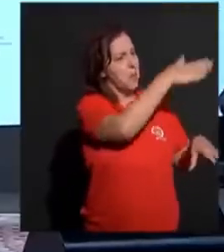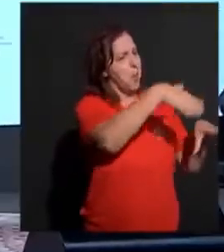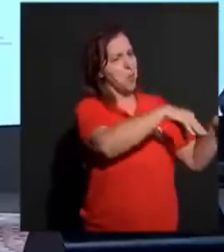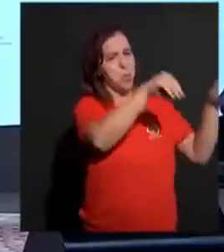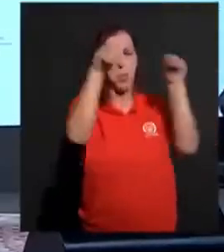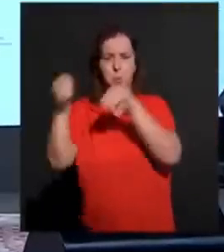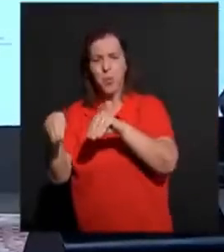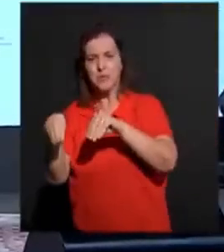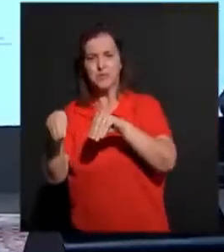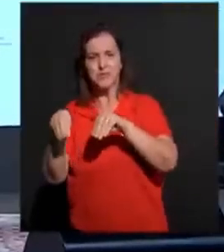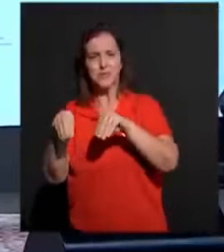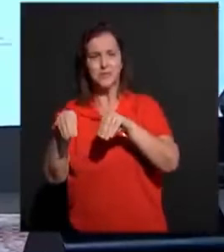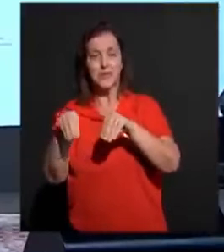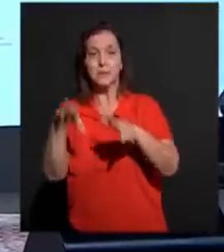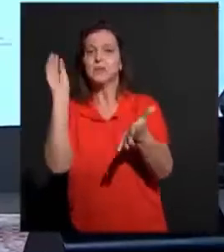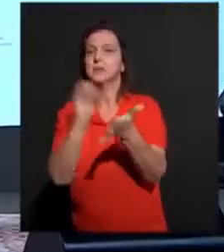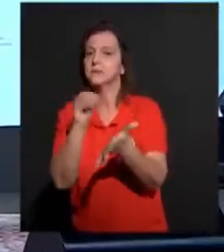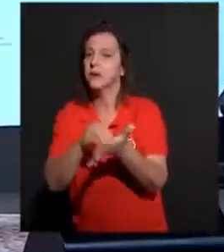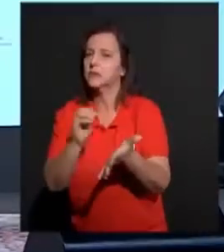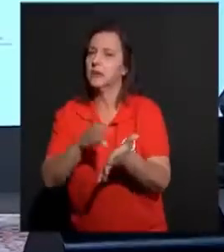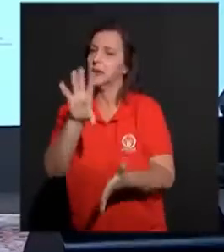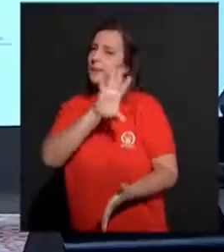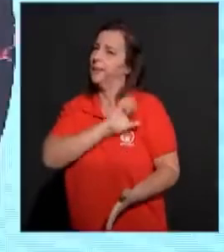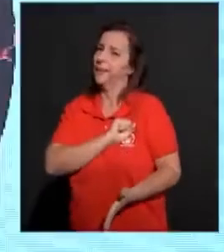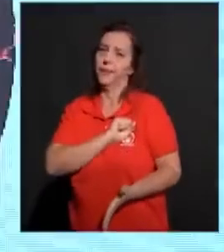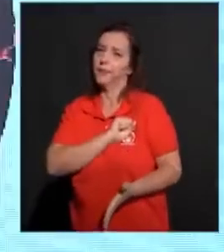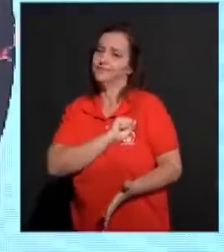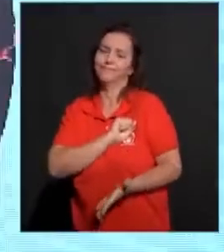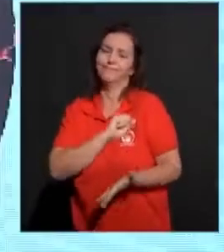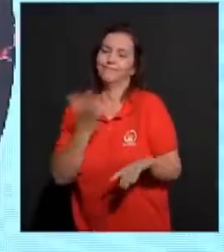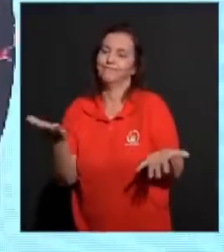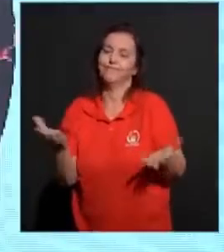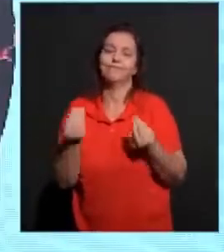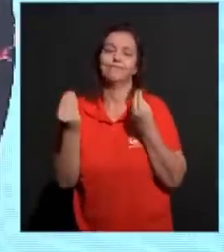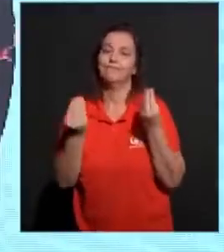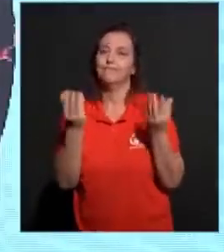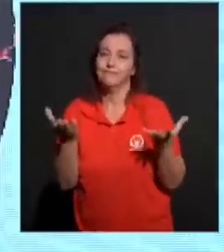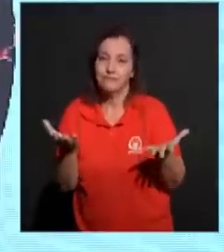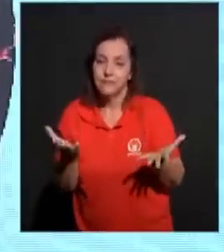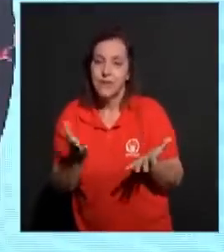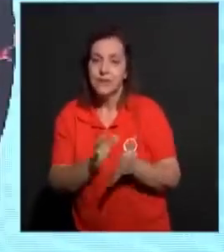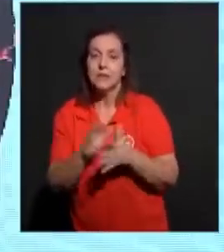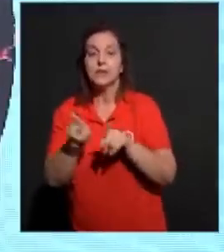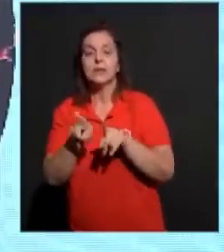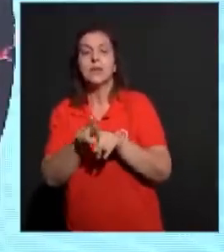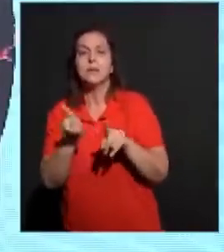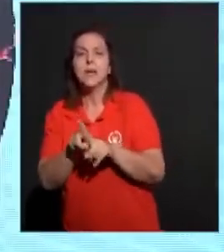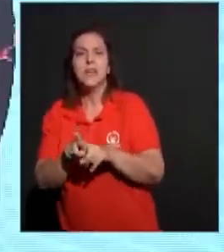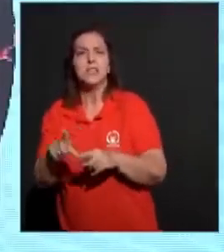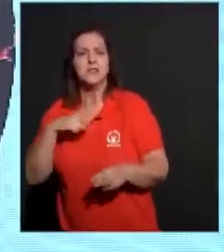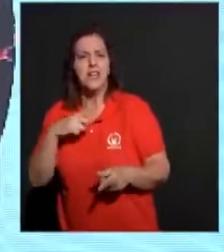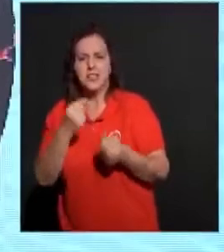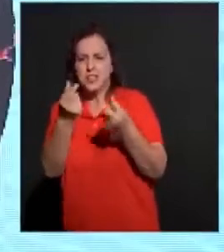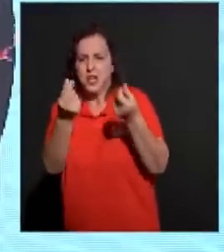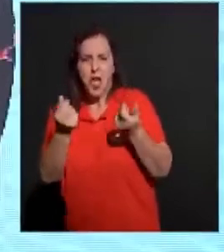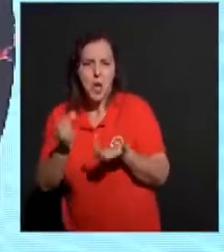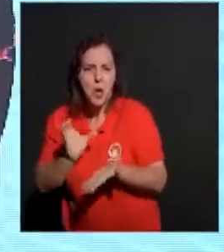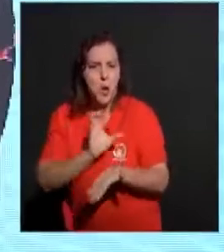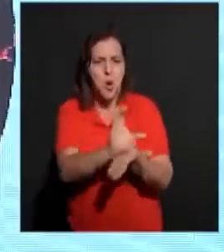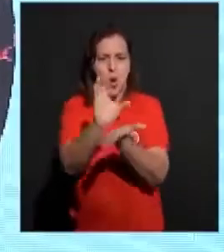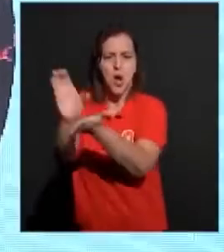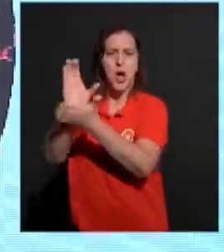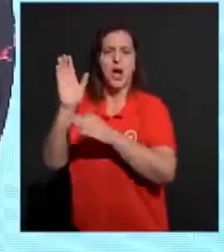tivesse amor, nada seria. E ainda que distribuísse toda a minha fortuna para o sustento dos pobres, e ainda que